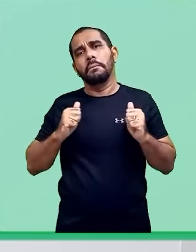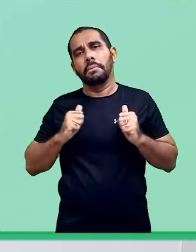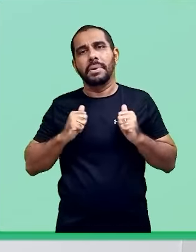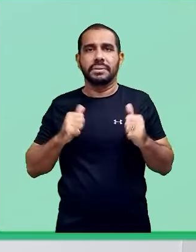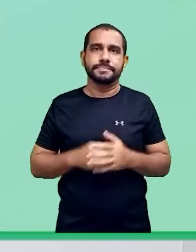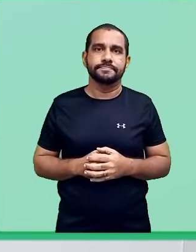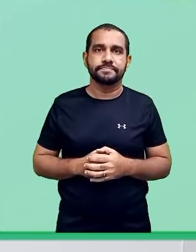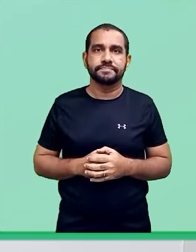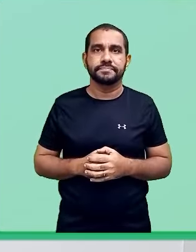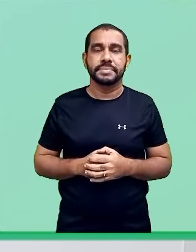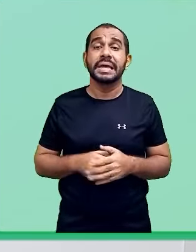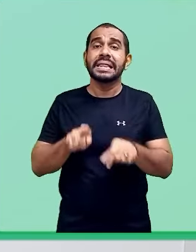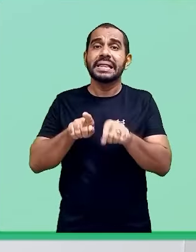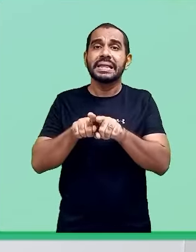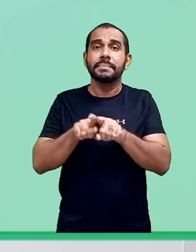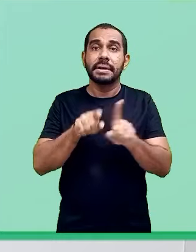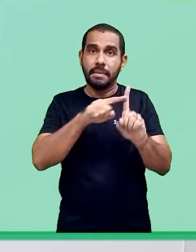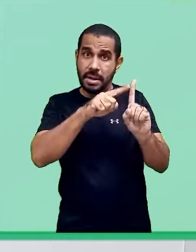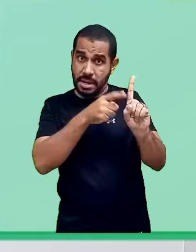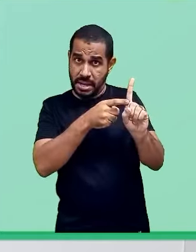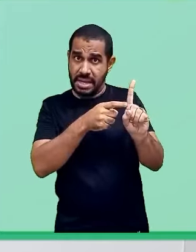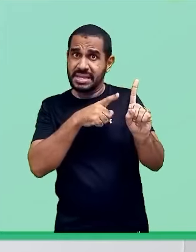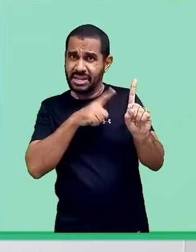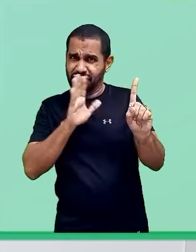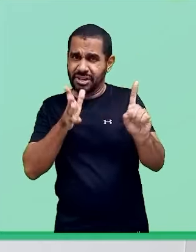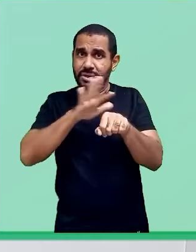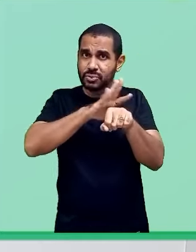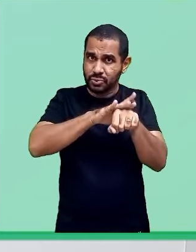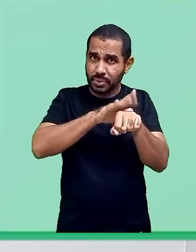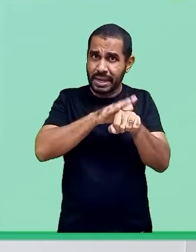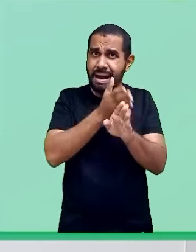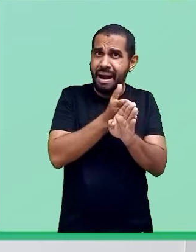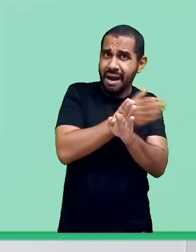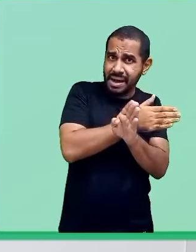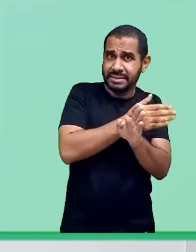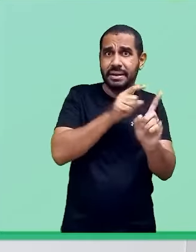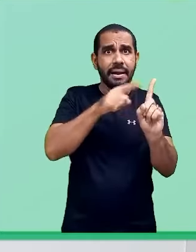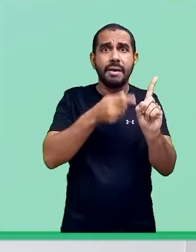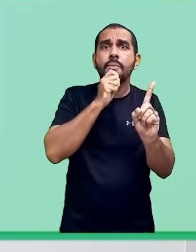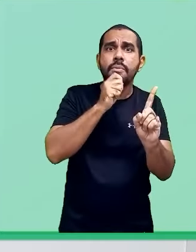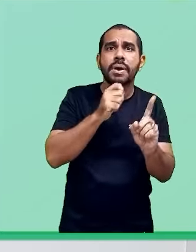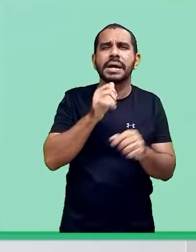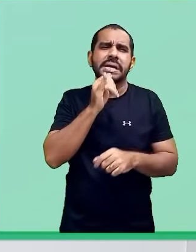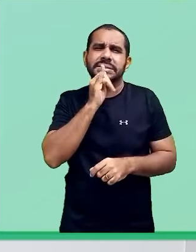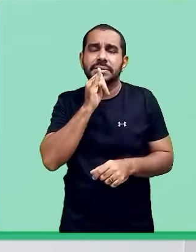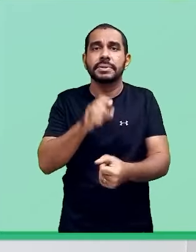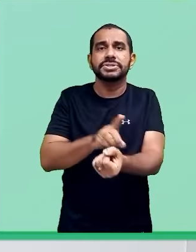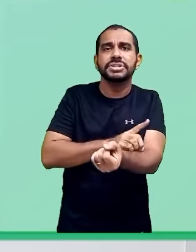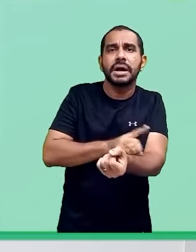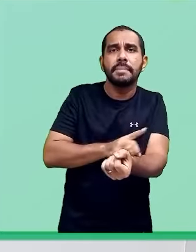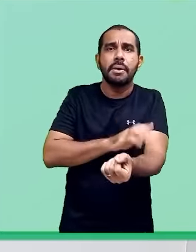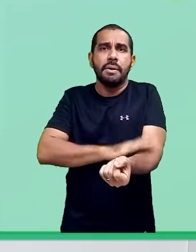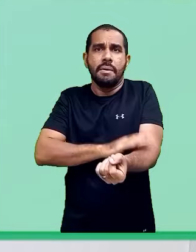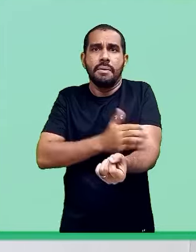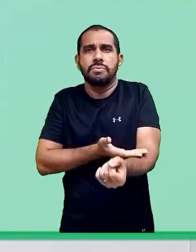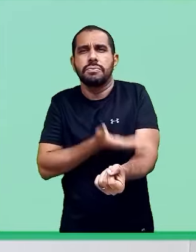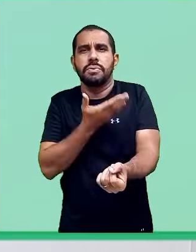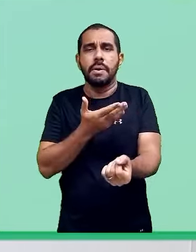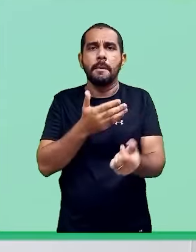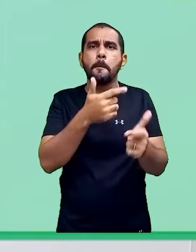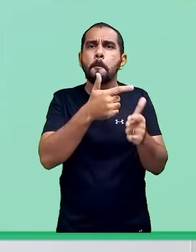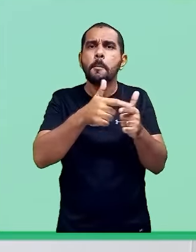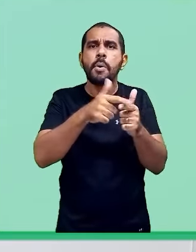tabagismo e sedentarismo, que, junto com algumas doenças que essa gestante já pode ter antes da gravidez, como